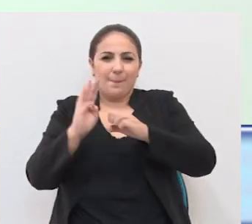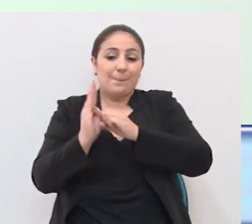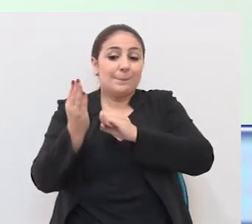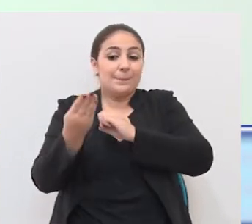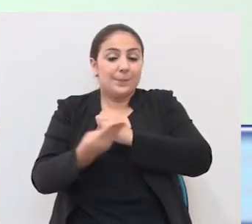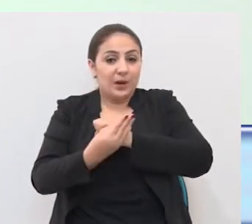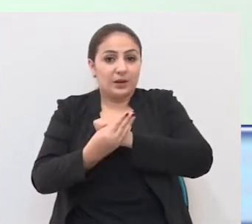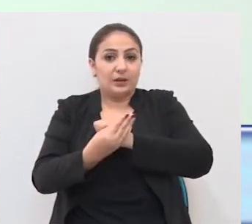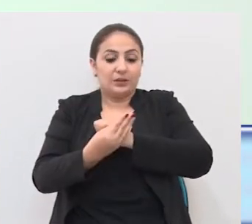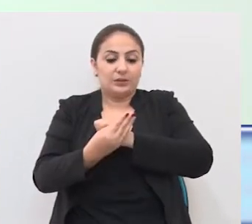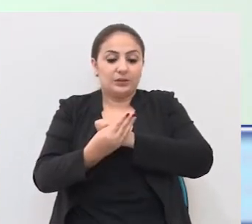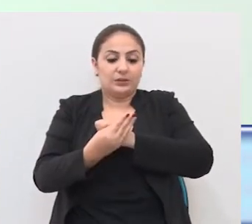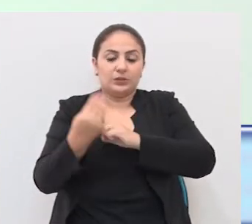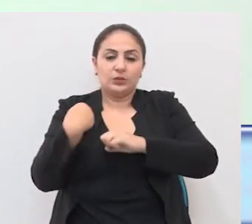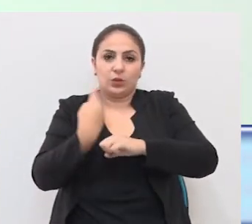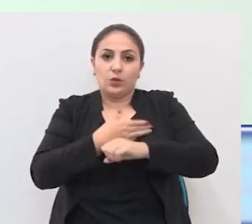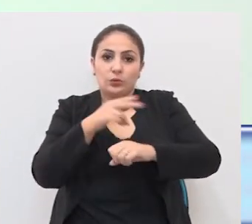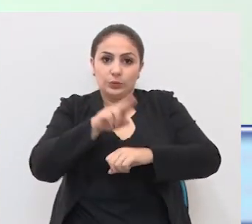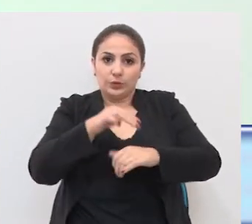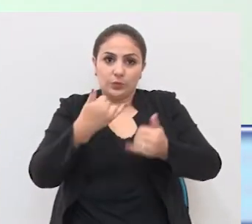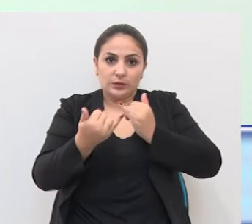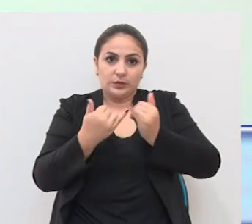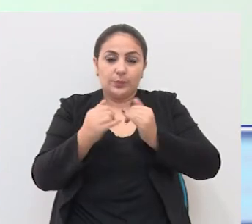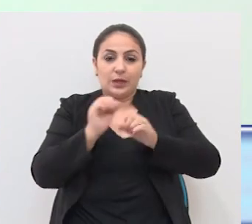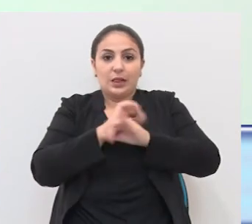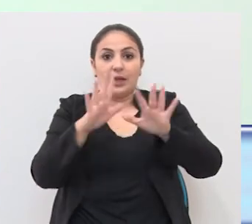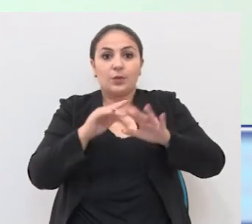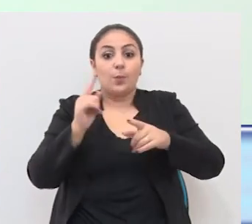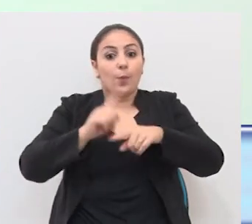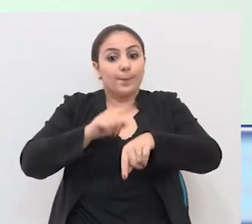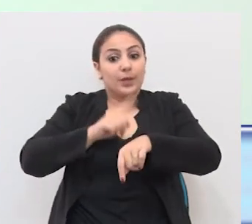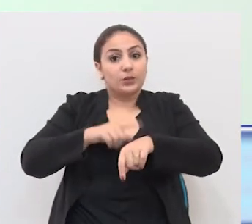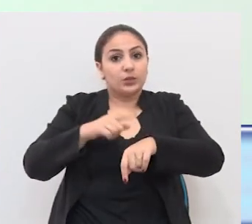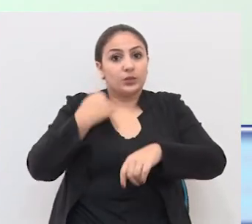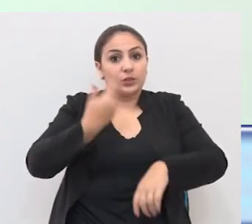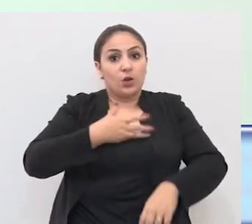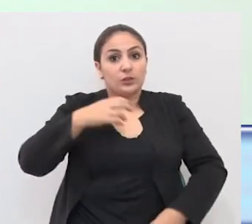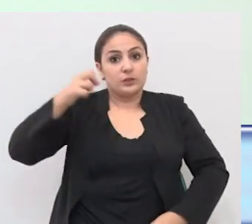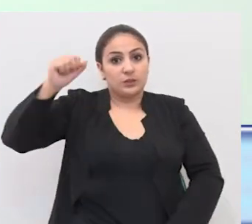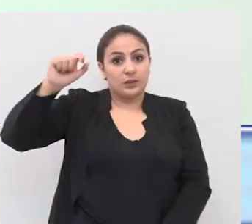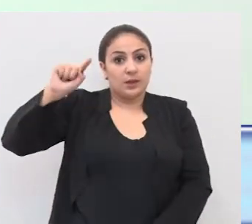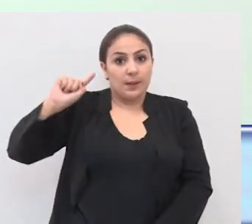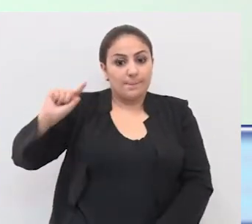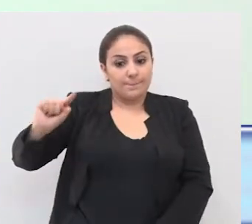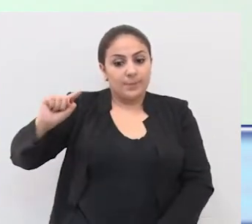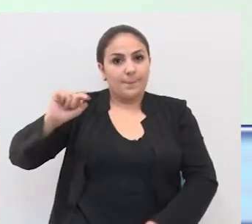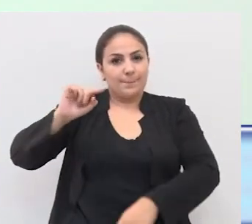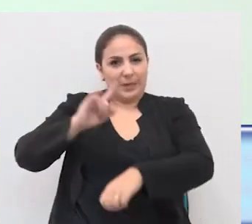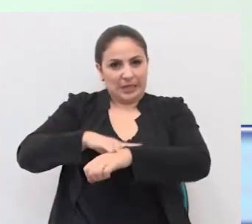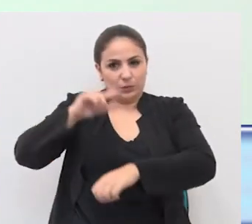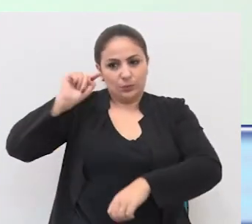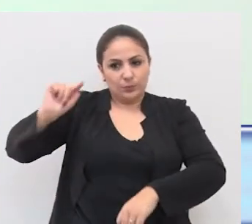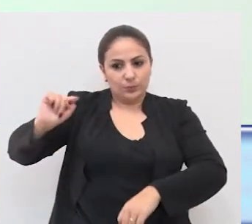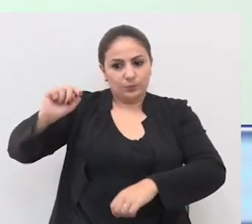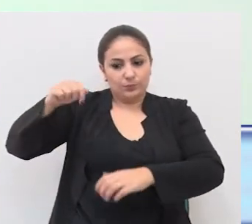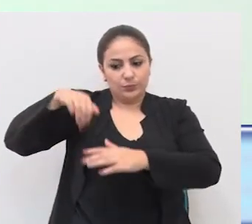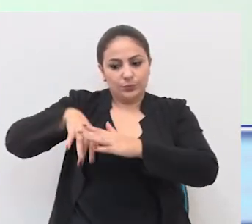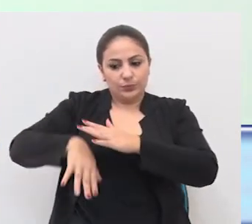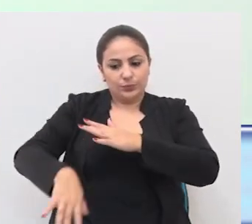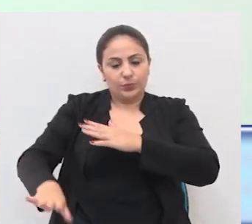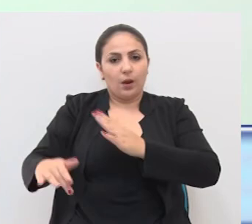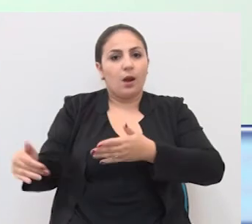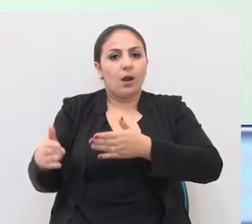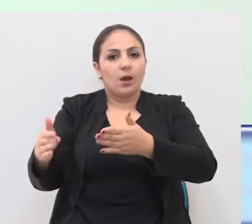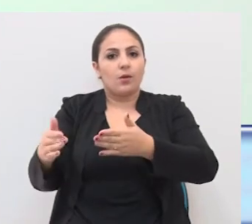bairros ainda, quando a gente, vamos usar um exemplo claro, quando a gente puxa a descarga, ainda está indo para o rio. Tudo que está ali.